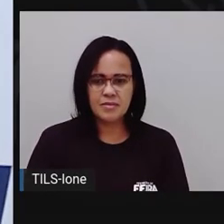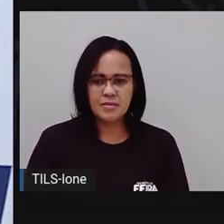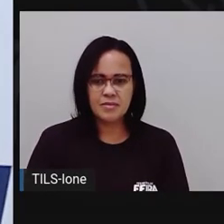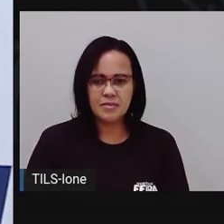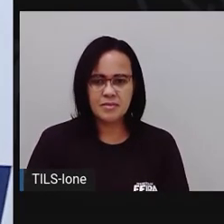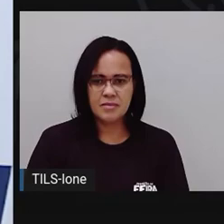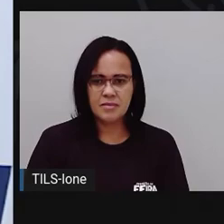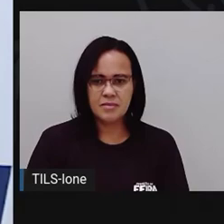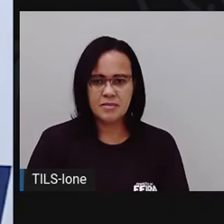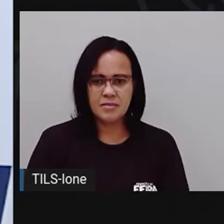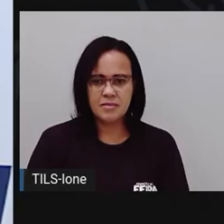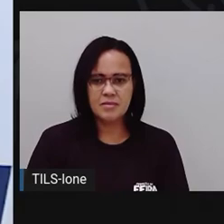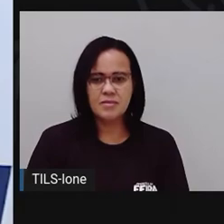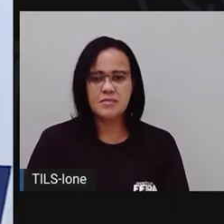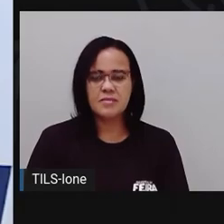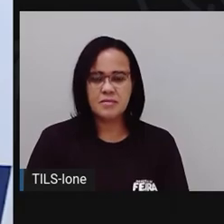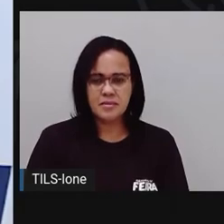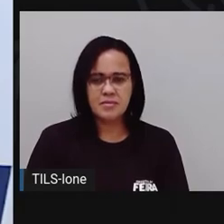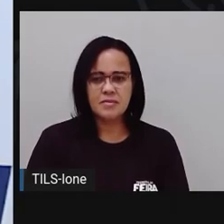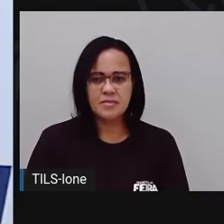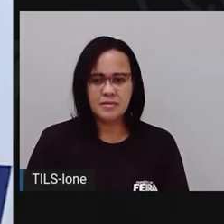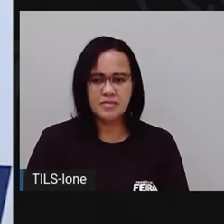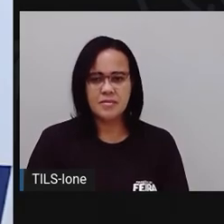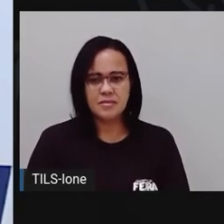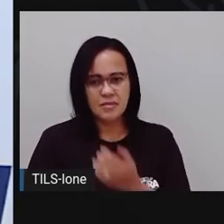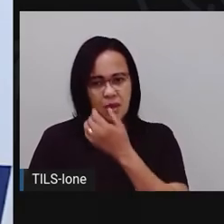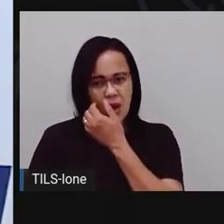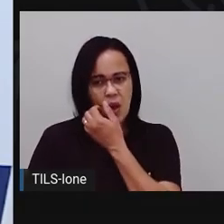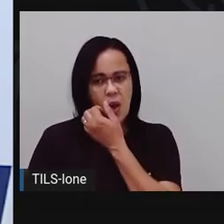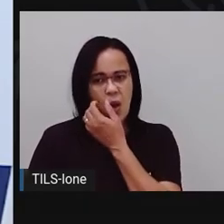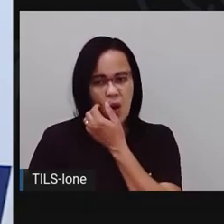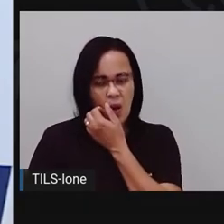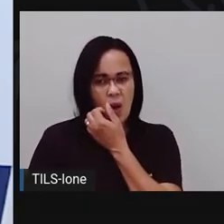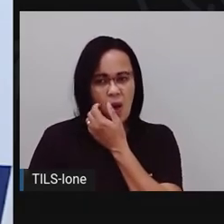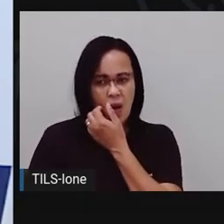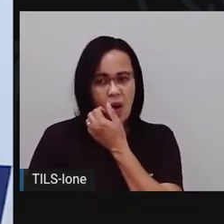Achata ele um pouquinho, ó. Achata o passarinho. Tá vendo?